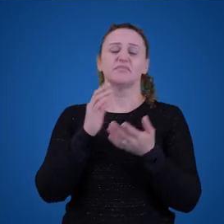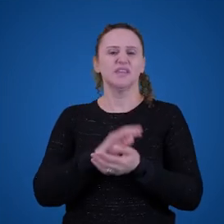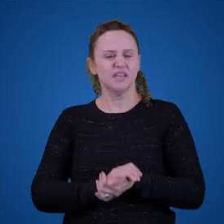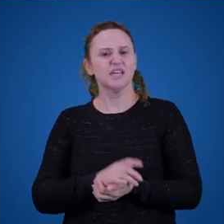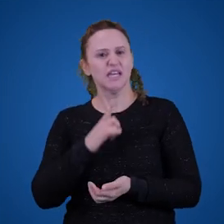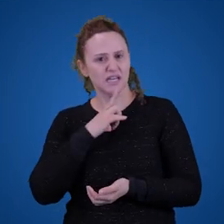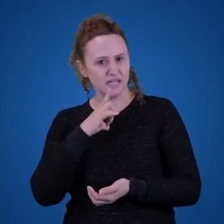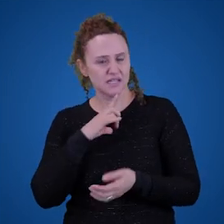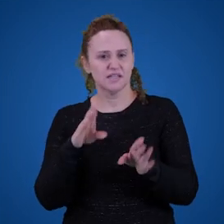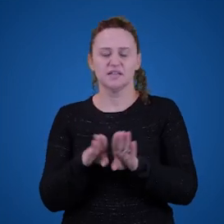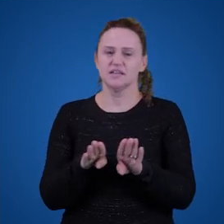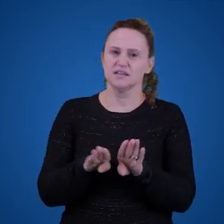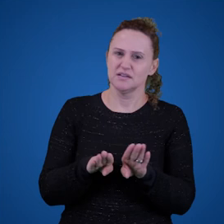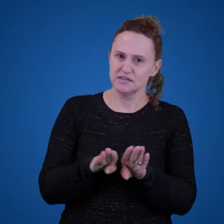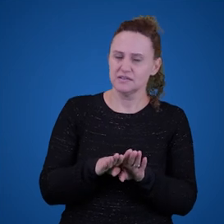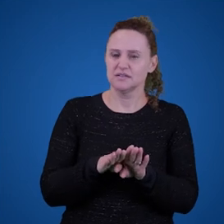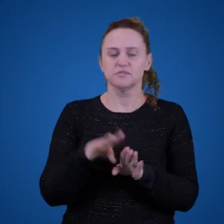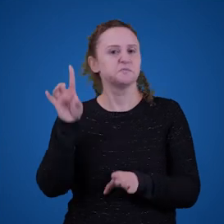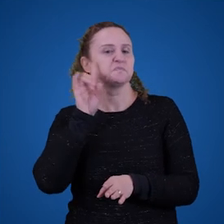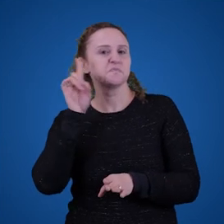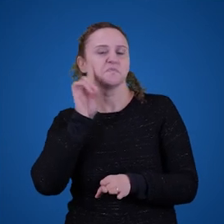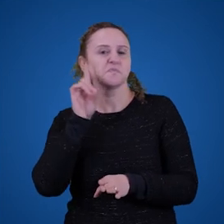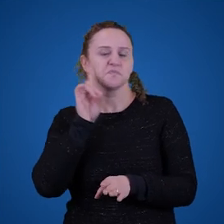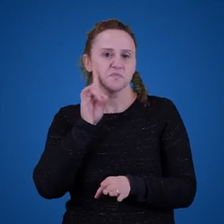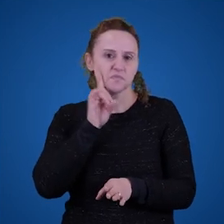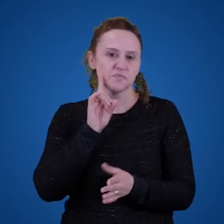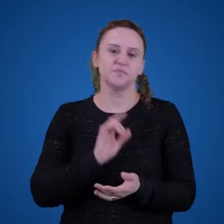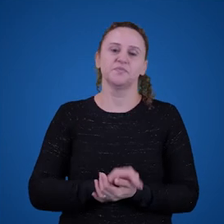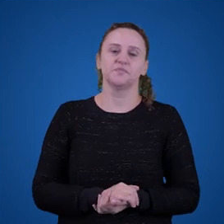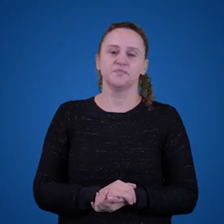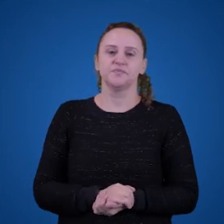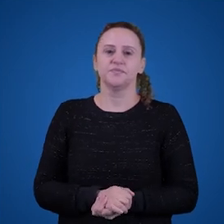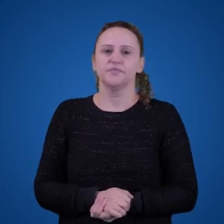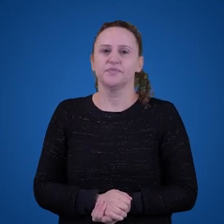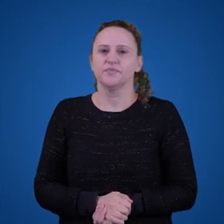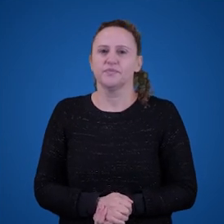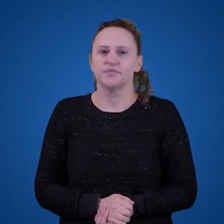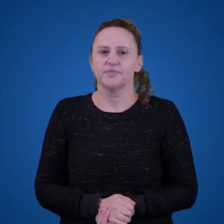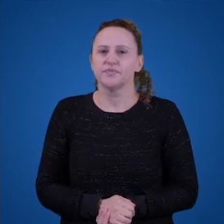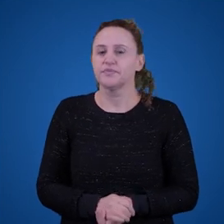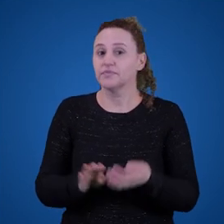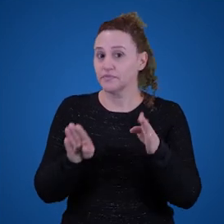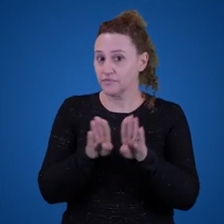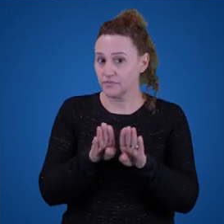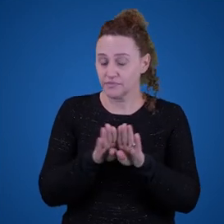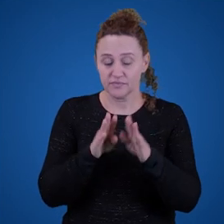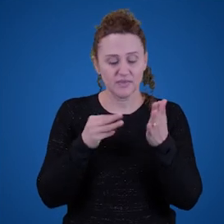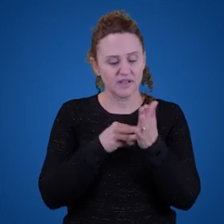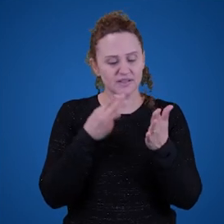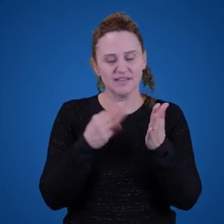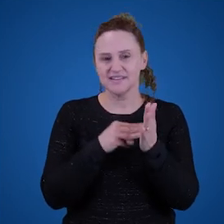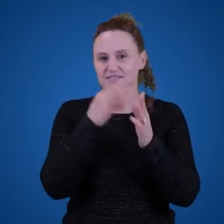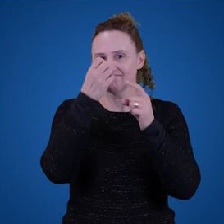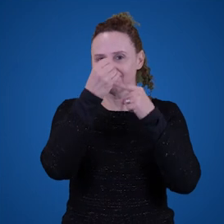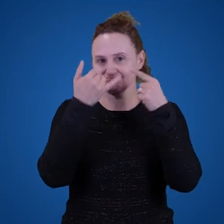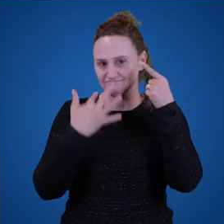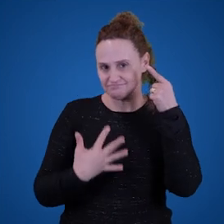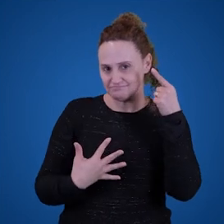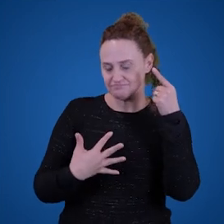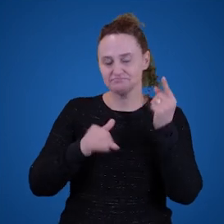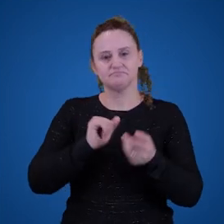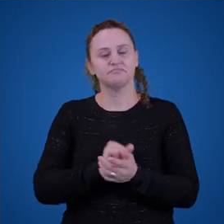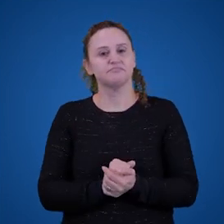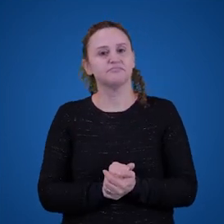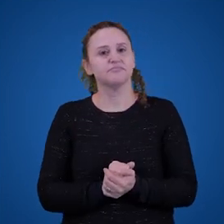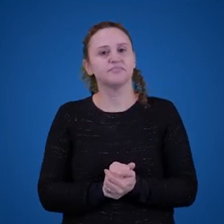apesar de que pode haver no nosso cotidiano. E, claro, uma terceira característica é que muitas vezes a linguagem literária ela